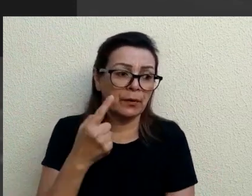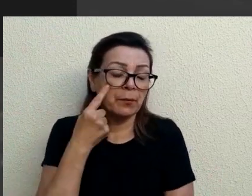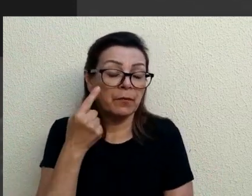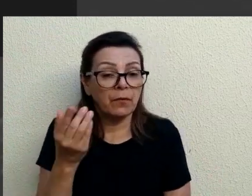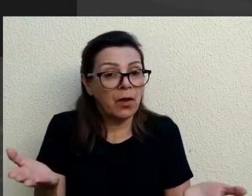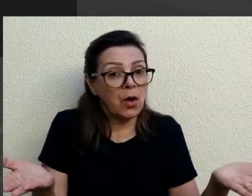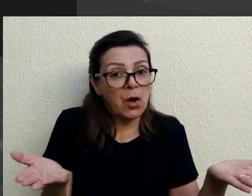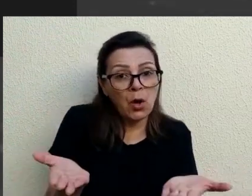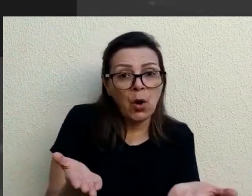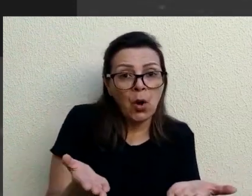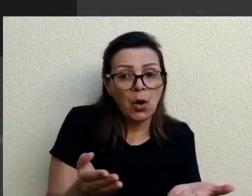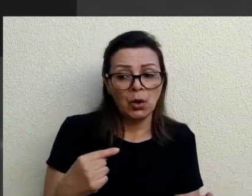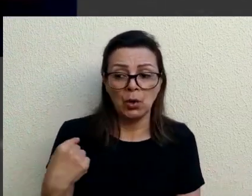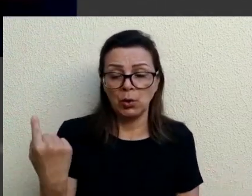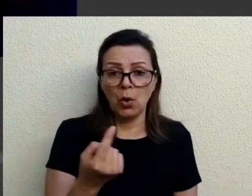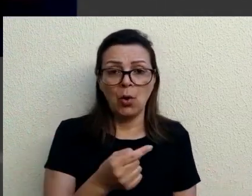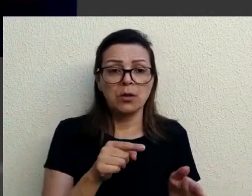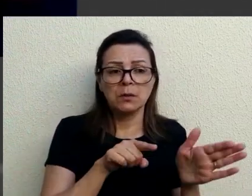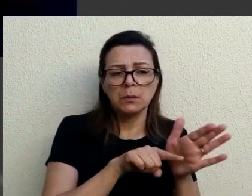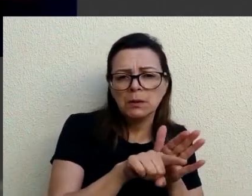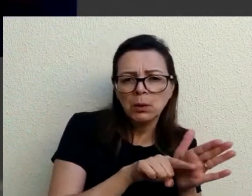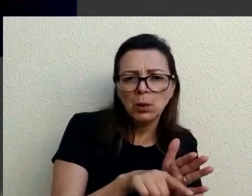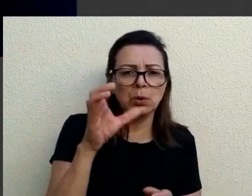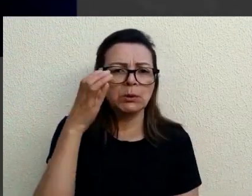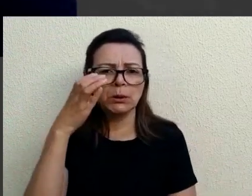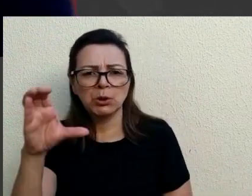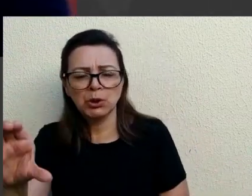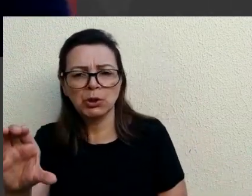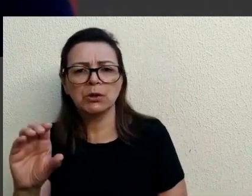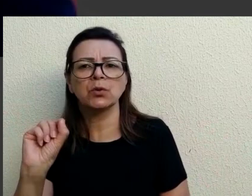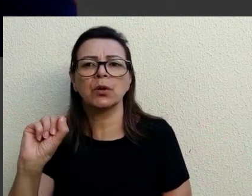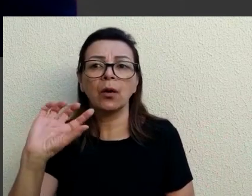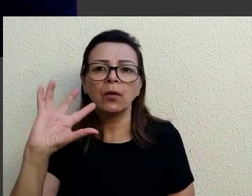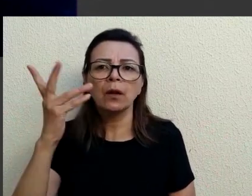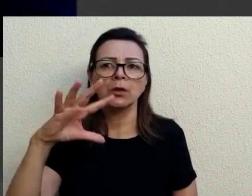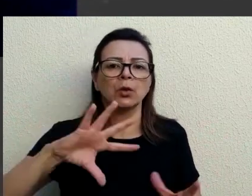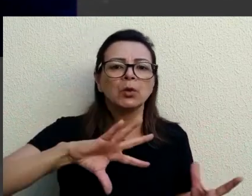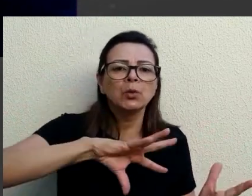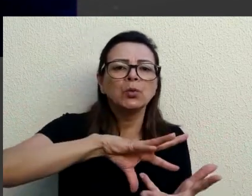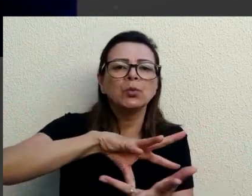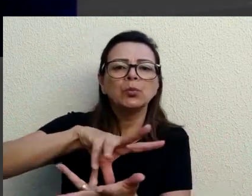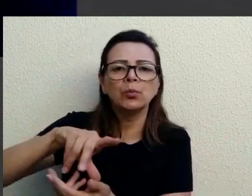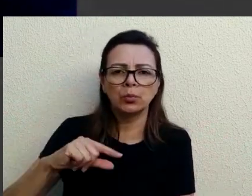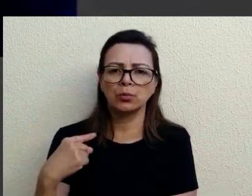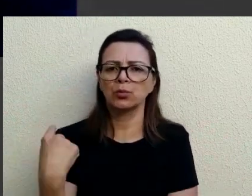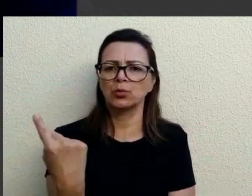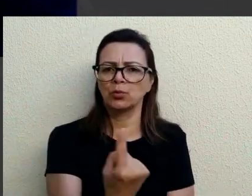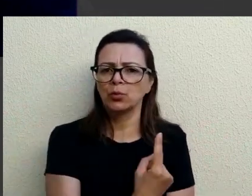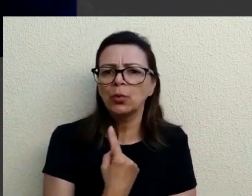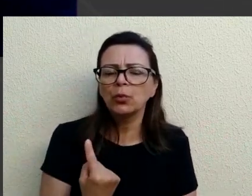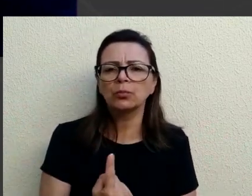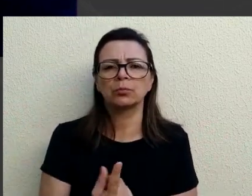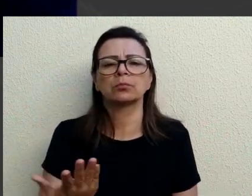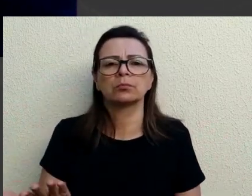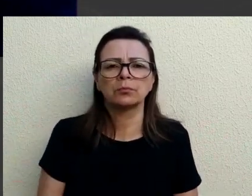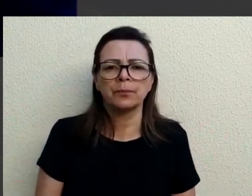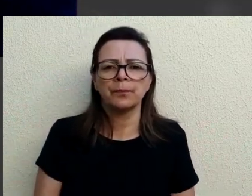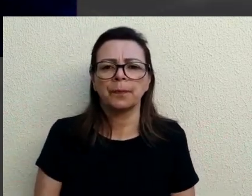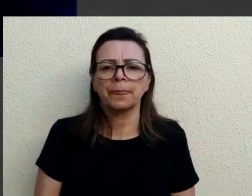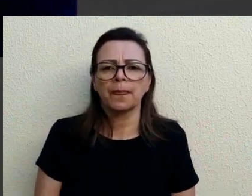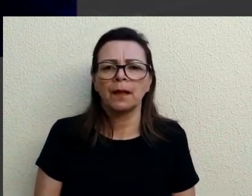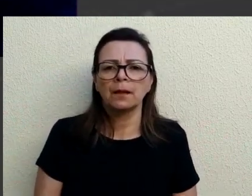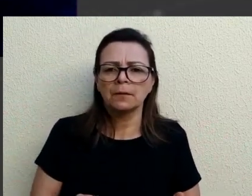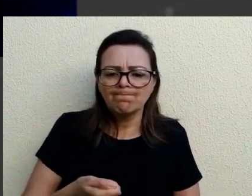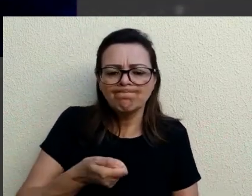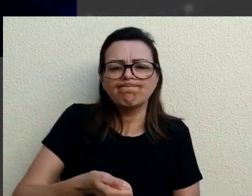acontecendo. o que está acontecendo no mundo inteiro, por exemplo, só em relação a, o